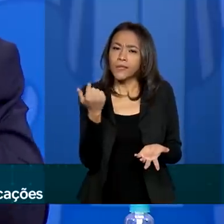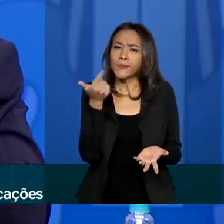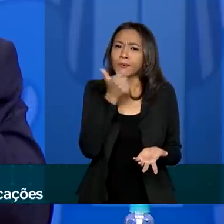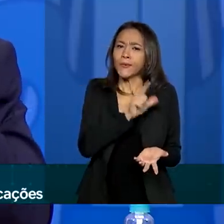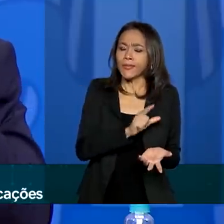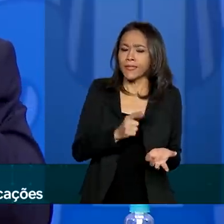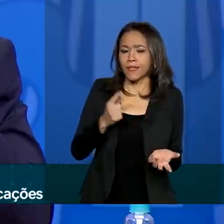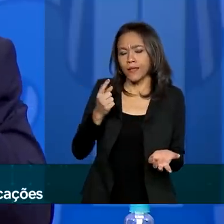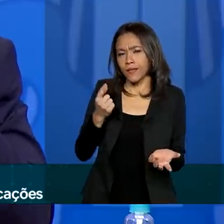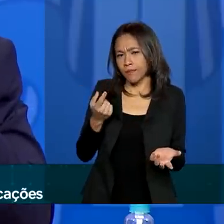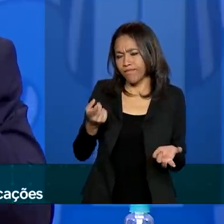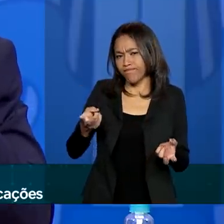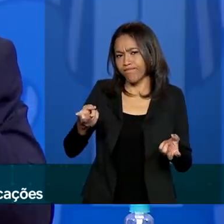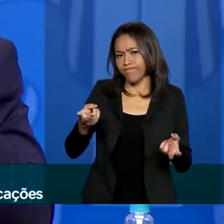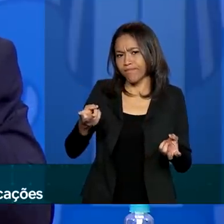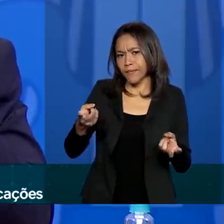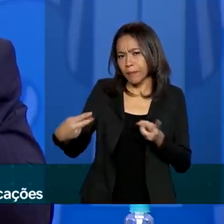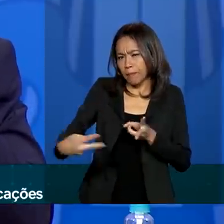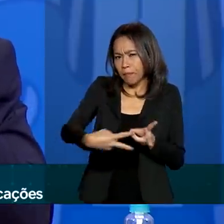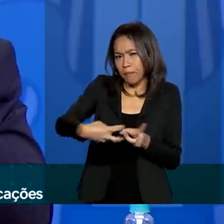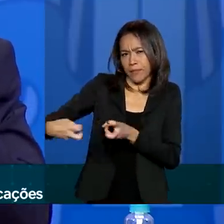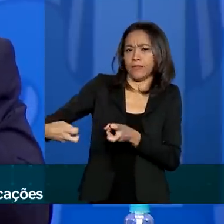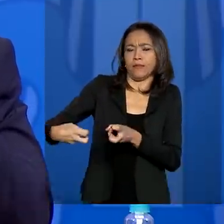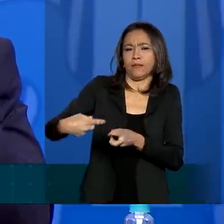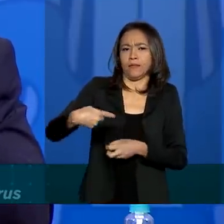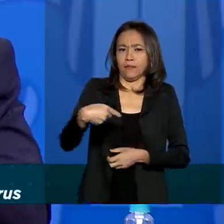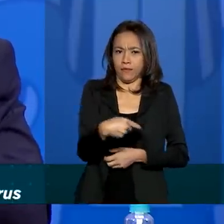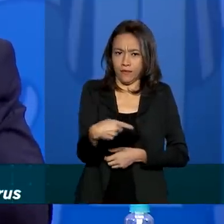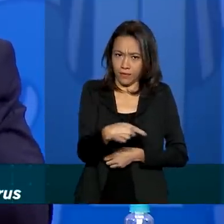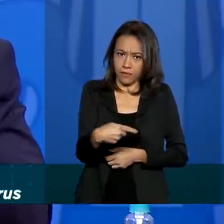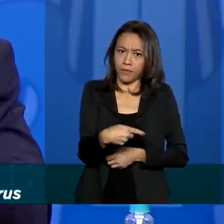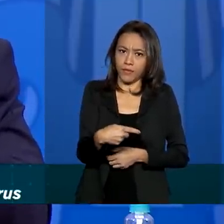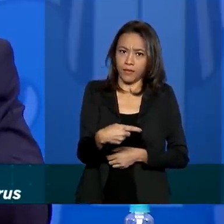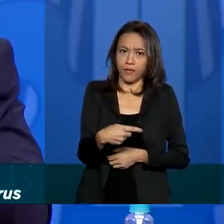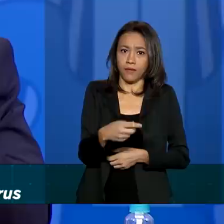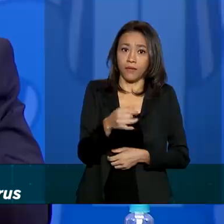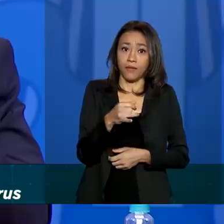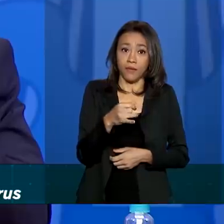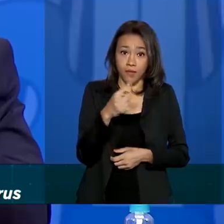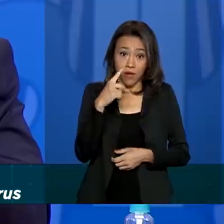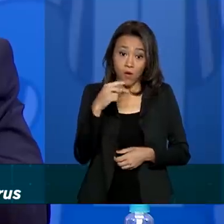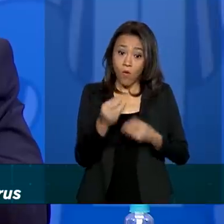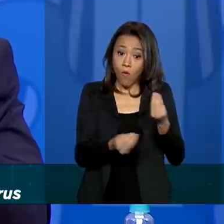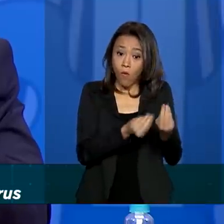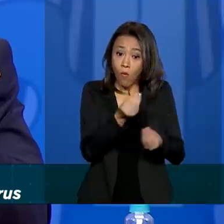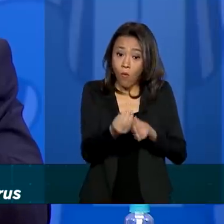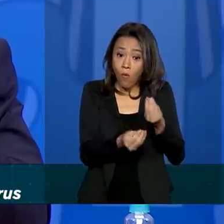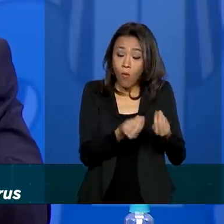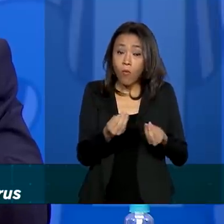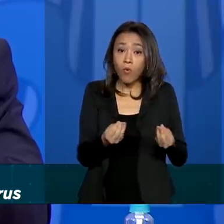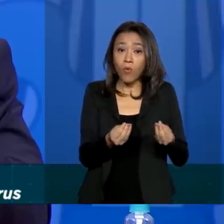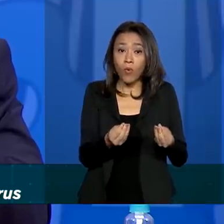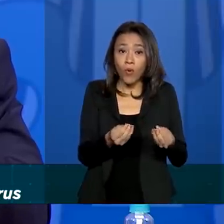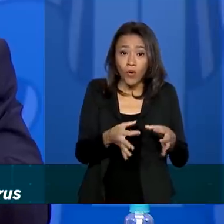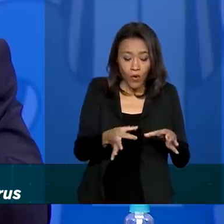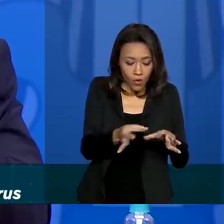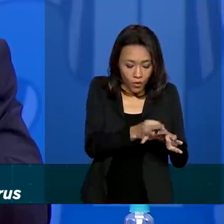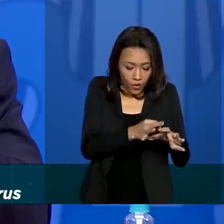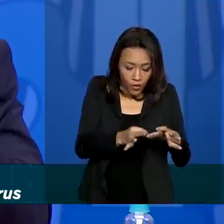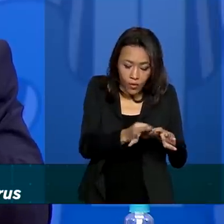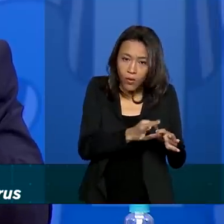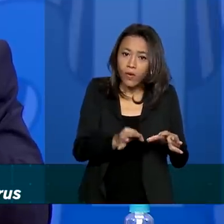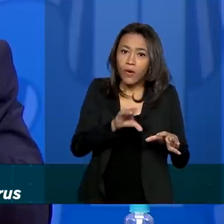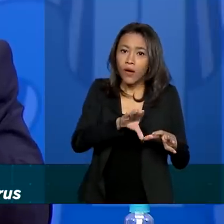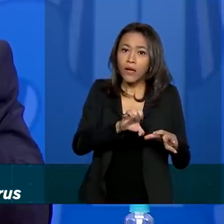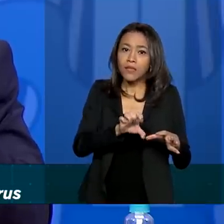esse efeito, quando a gente acaba vendo nas placas ali, como que o tecido acaba se transformando